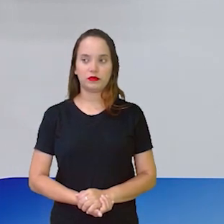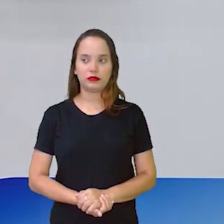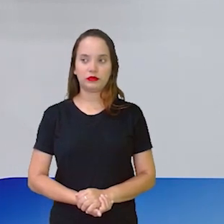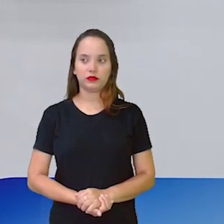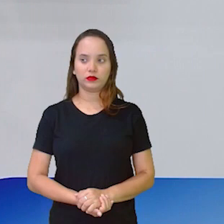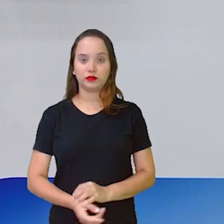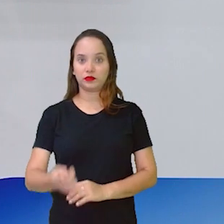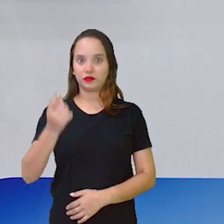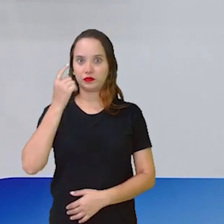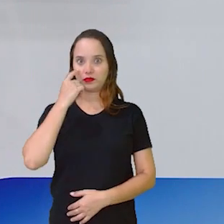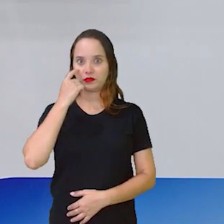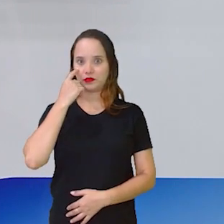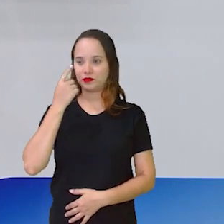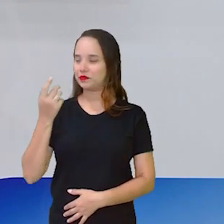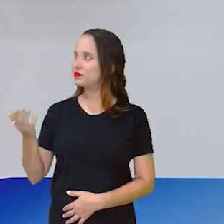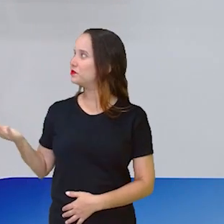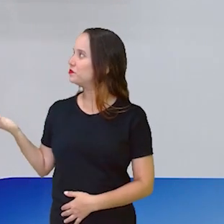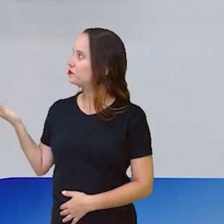Olha só.